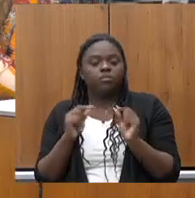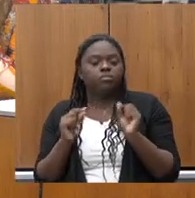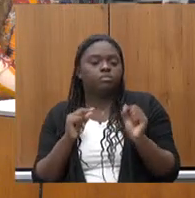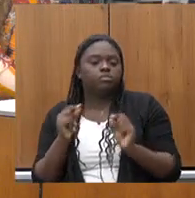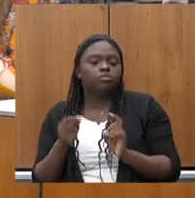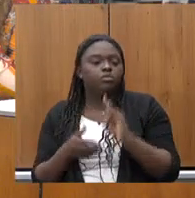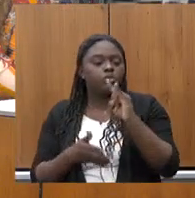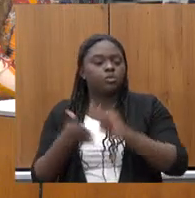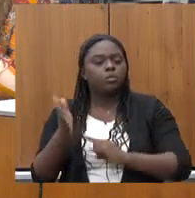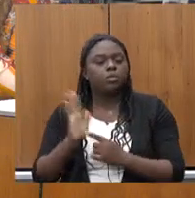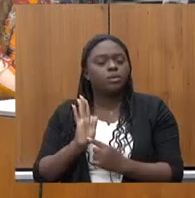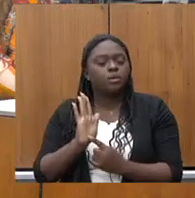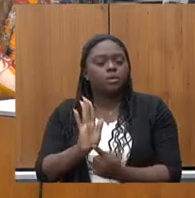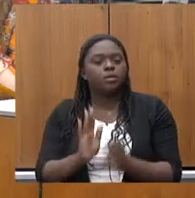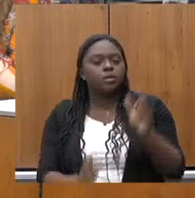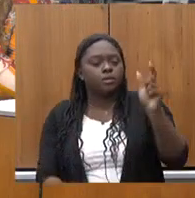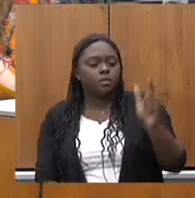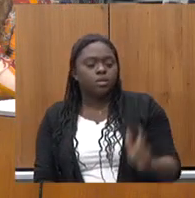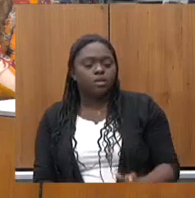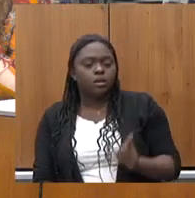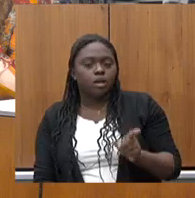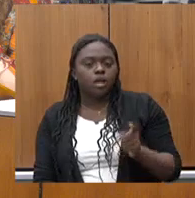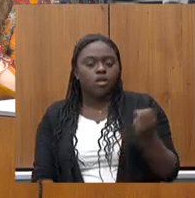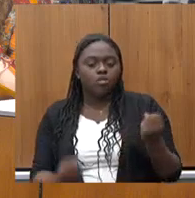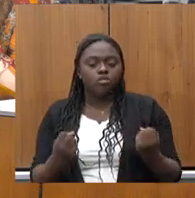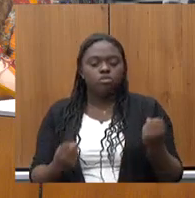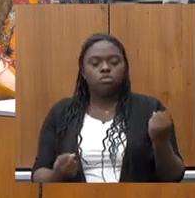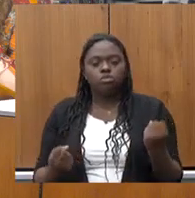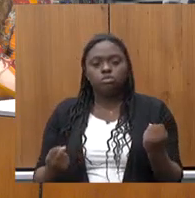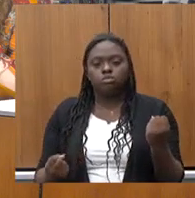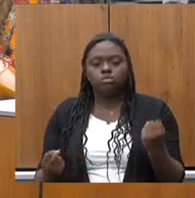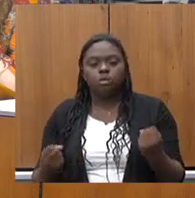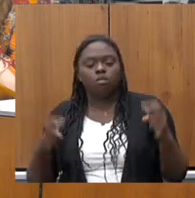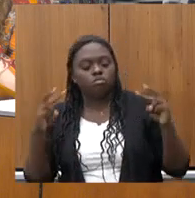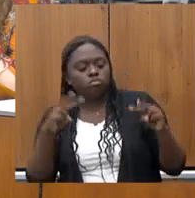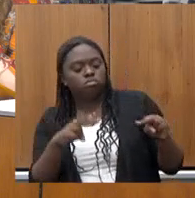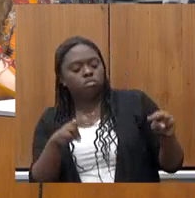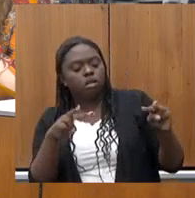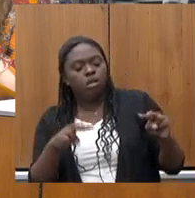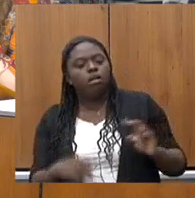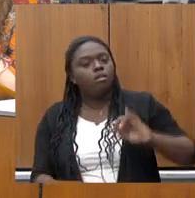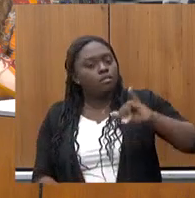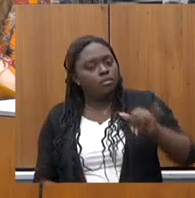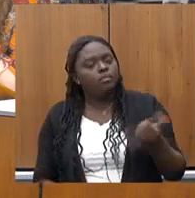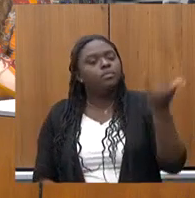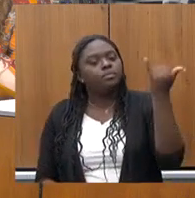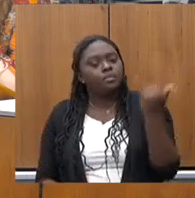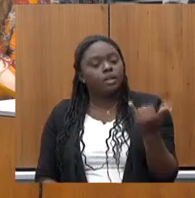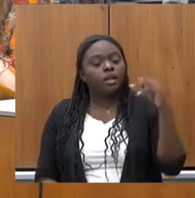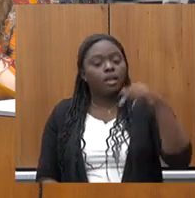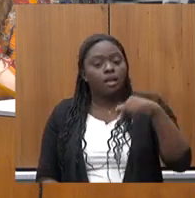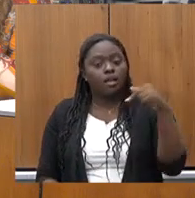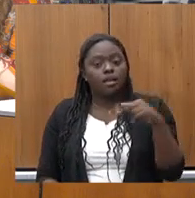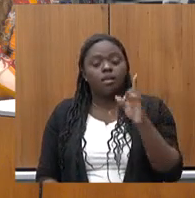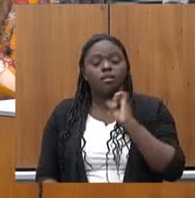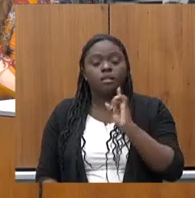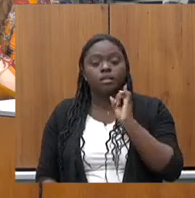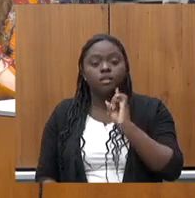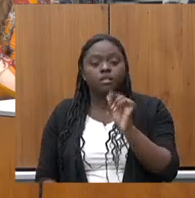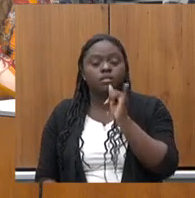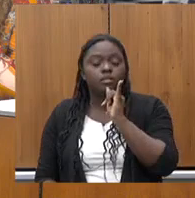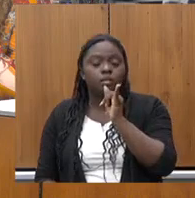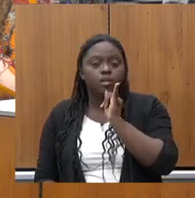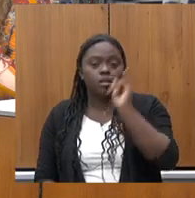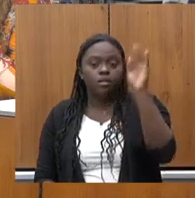identifica o criminoso dirigindo lá de cima vamos aproveitar aqui em Minas porque eu acho que por